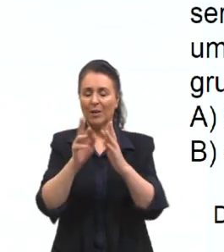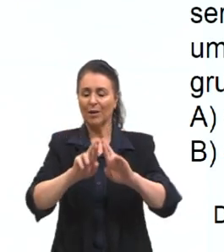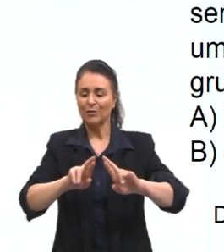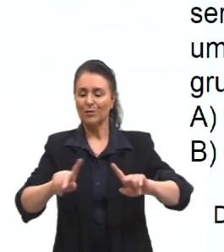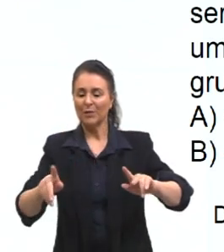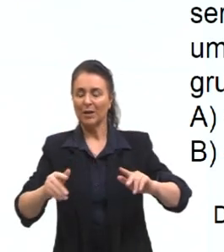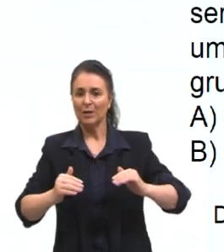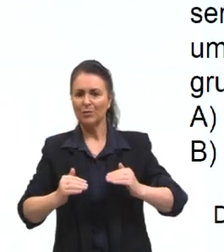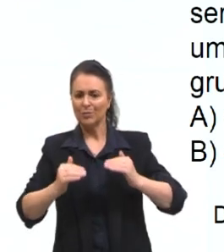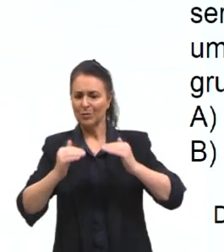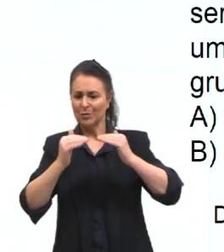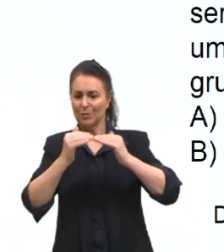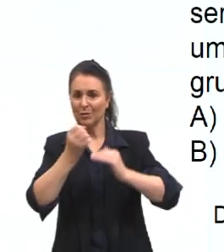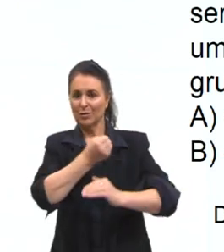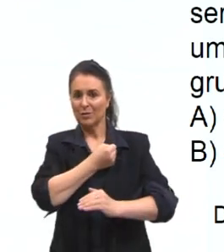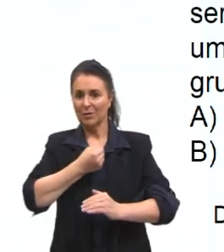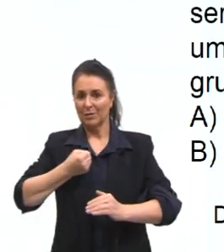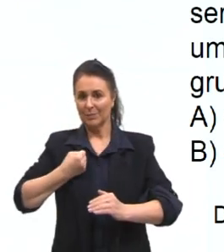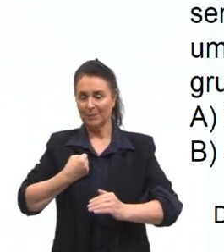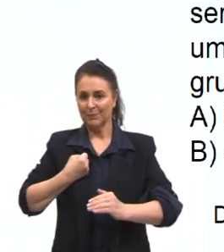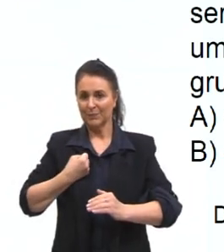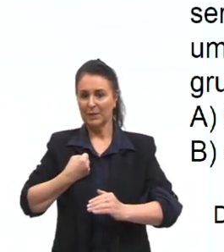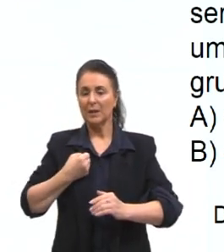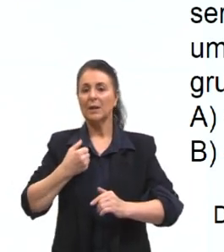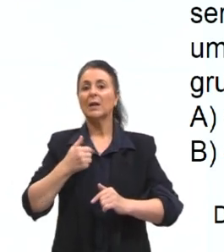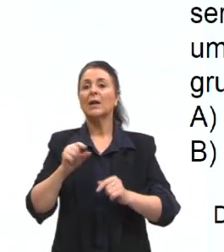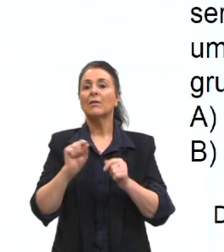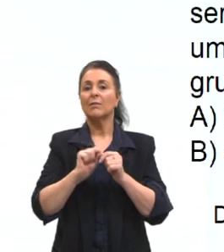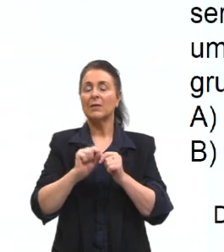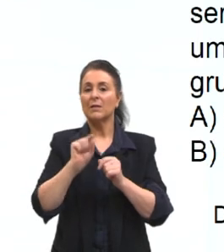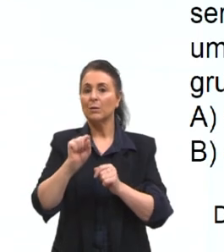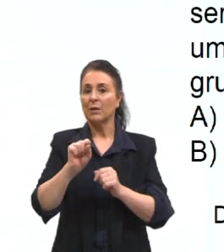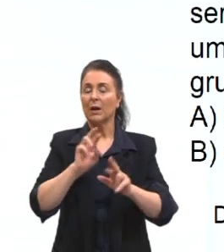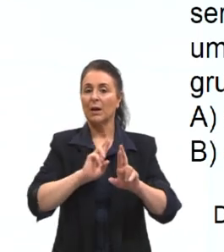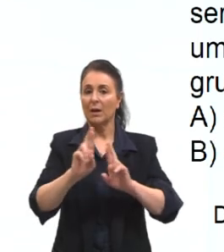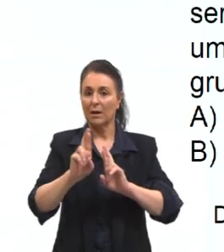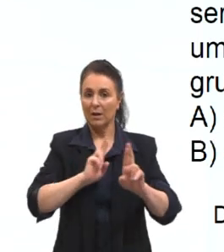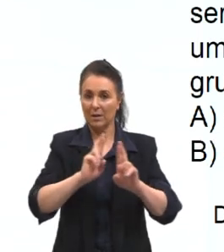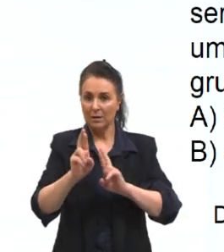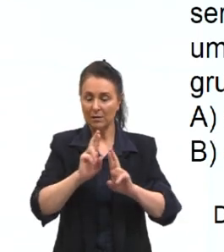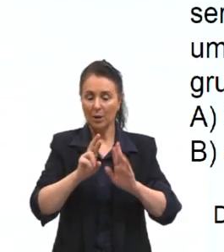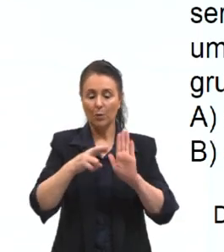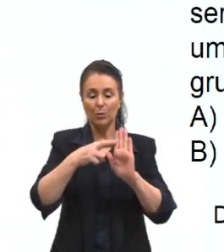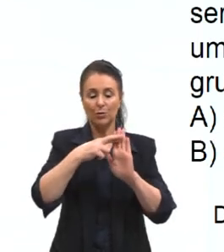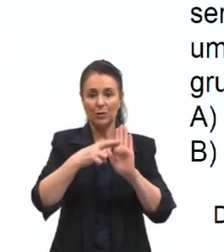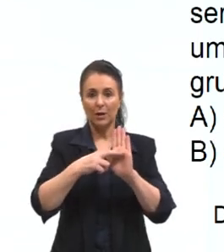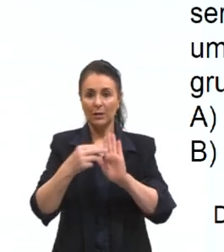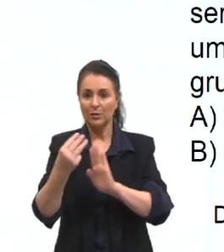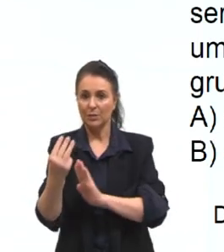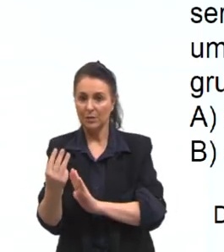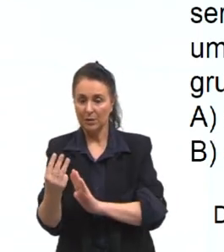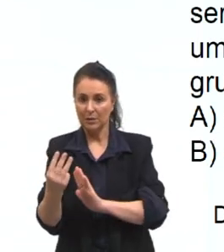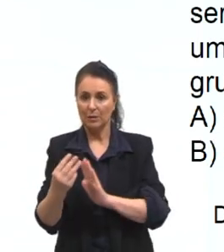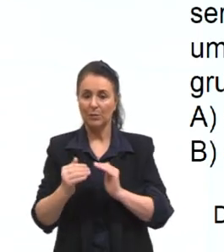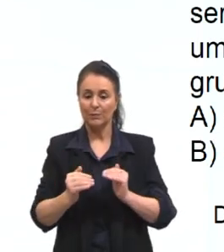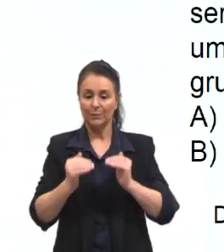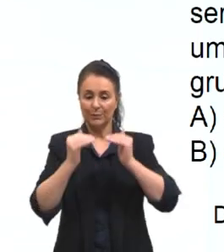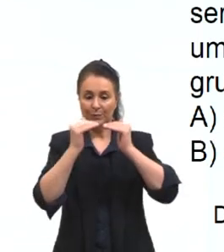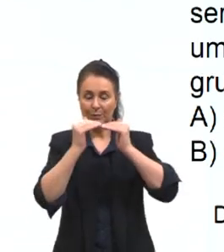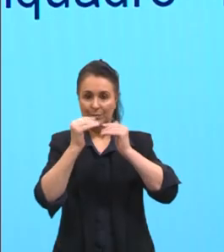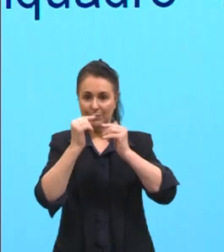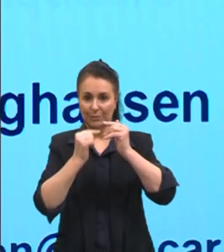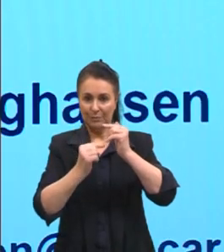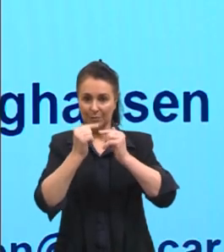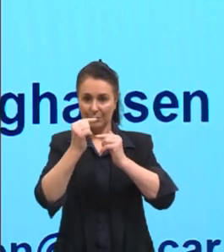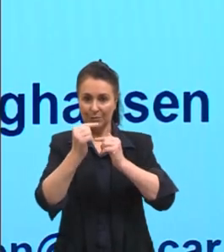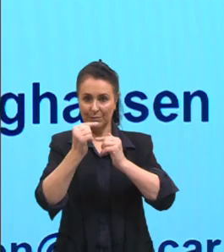grandezas. E nesse caso aqui, trabalhando com a relação de regra de 3, grandezas proporcionais.